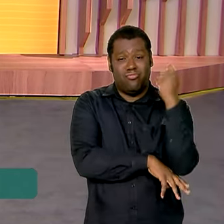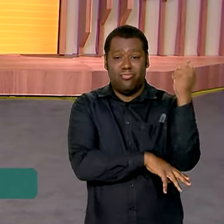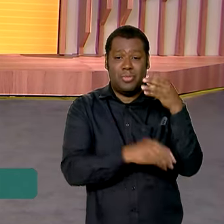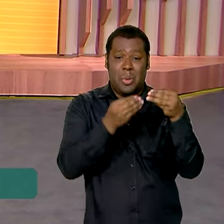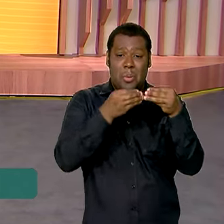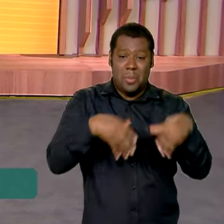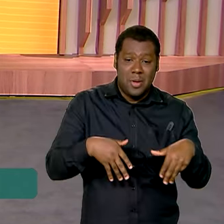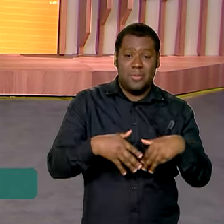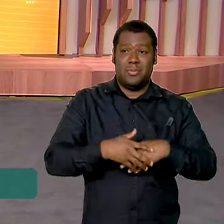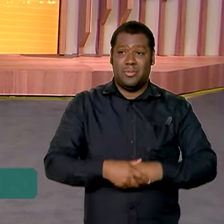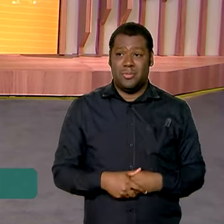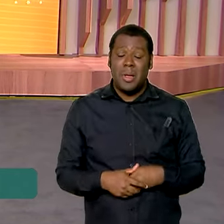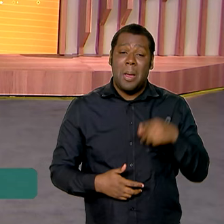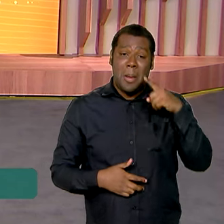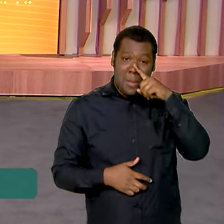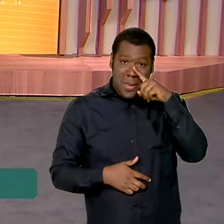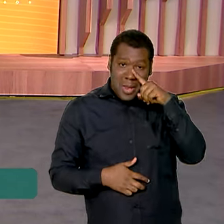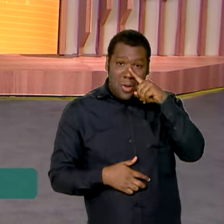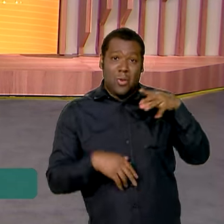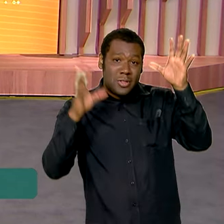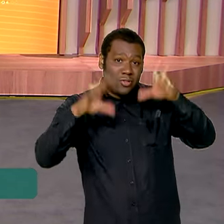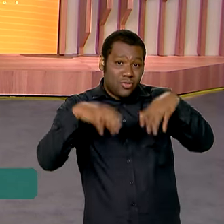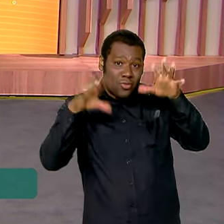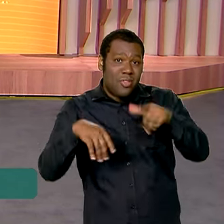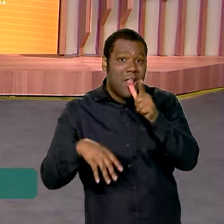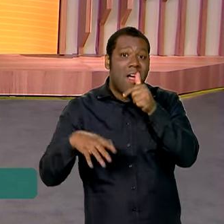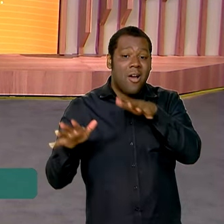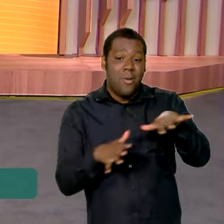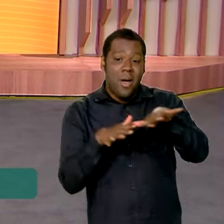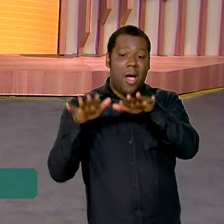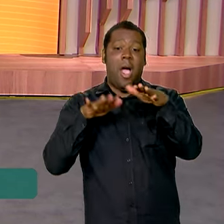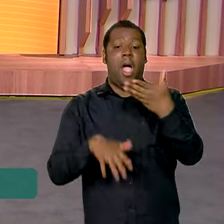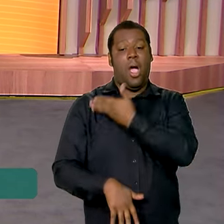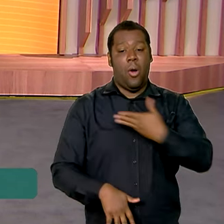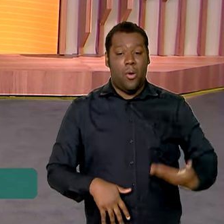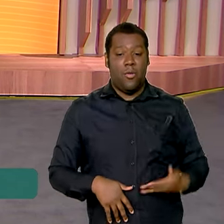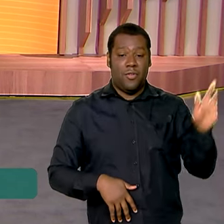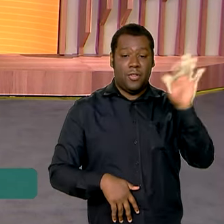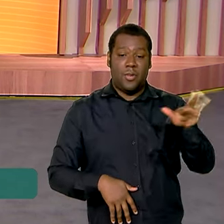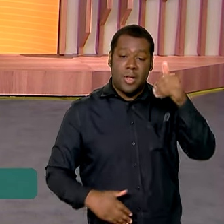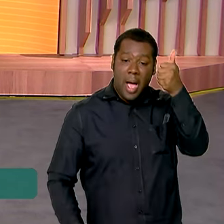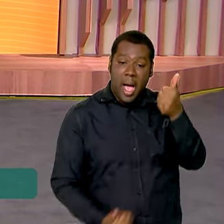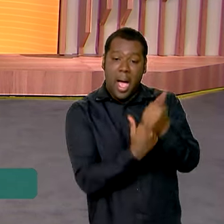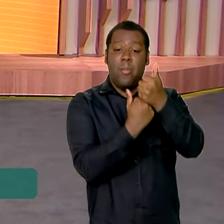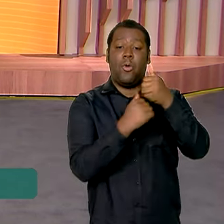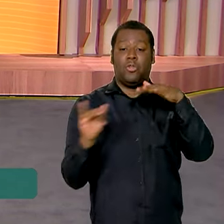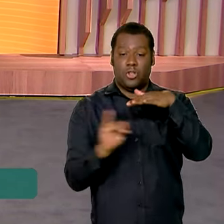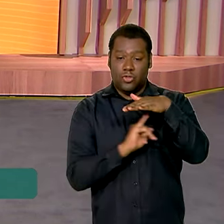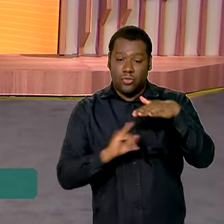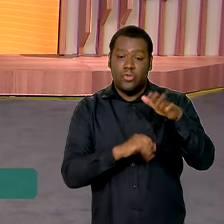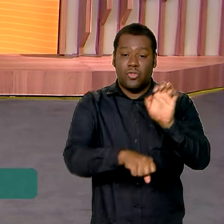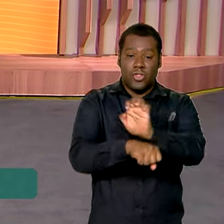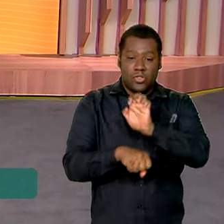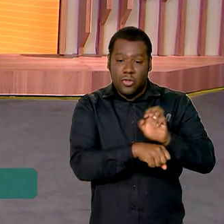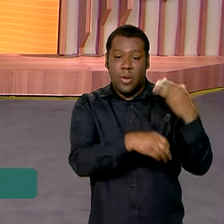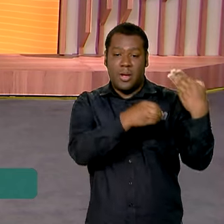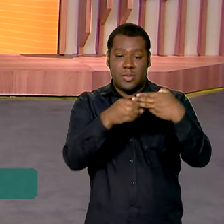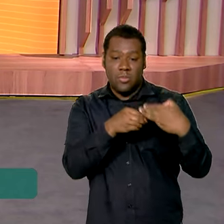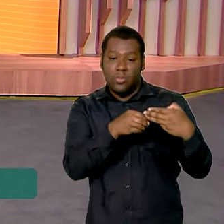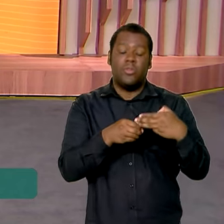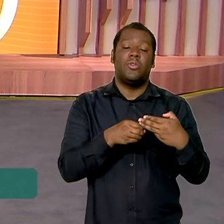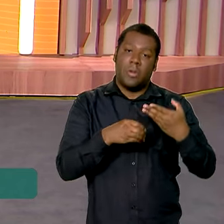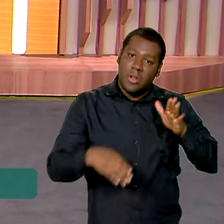Diante do risco de inundações, o governo federal anunciou apoio às forças estaduais e municipais das regiões